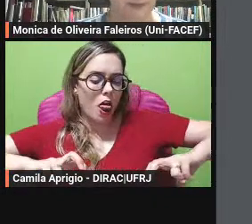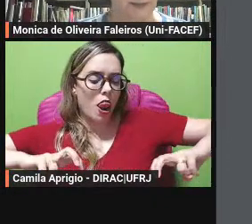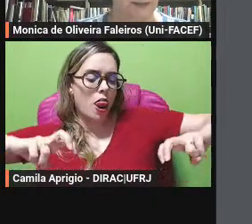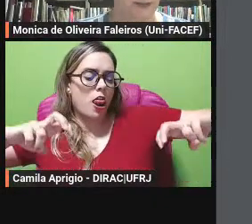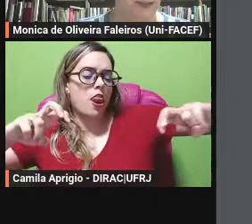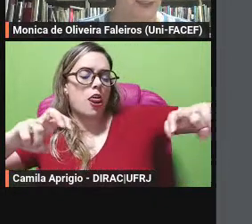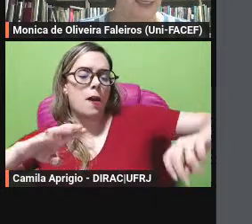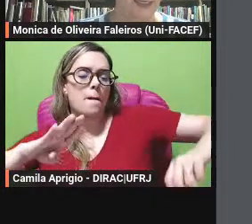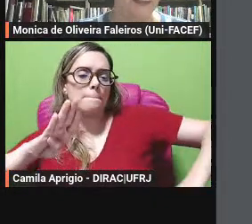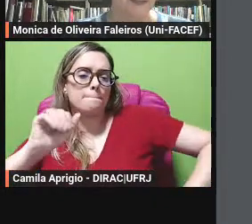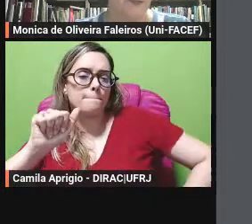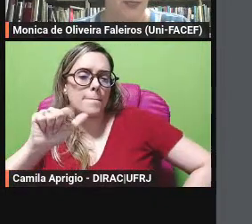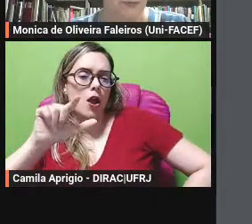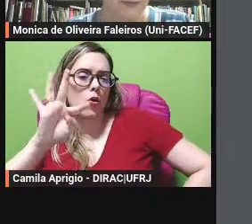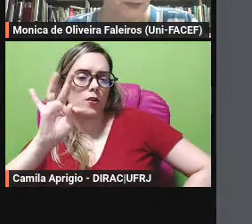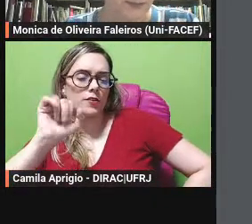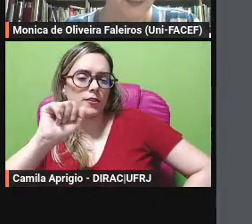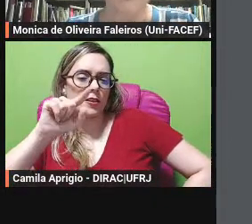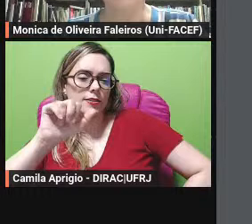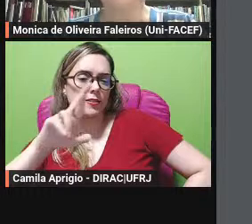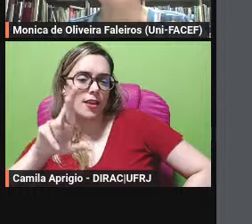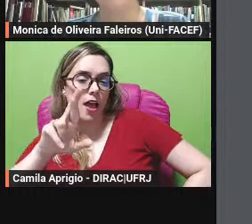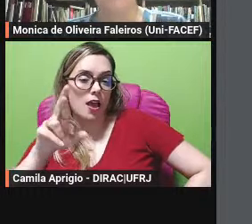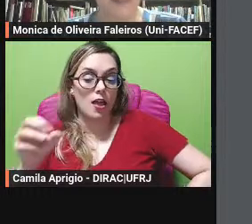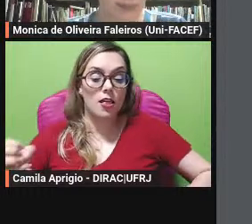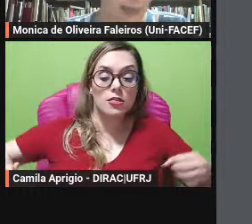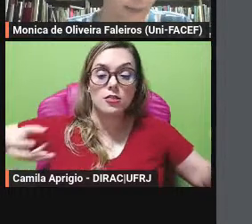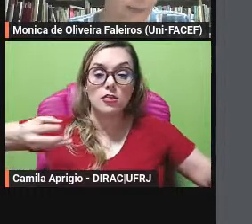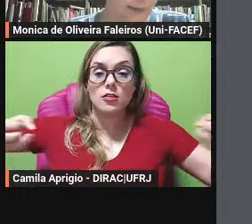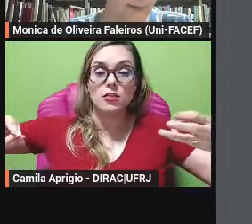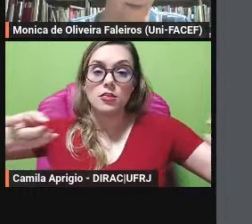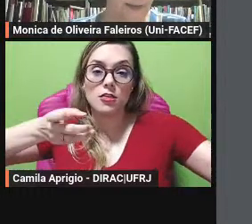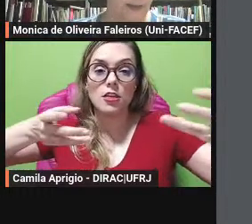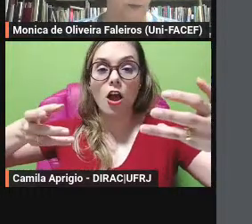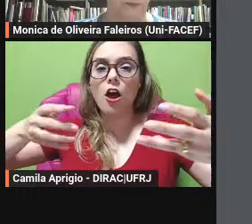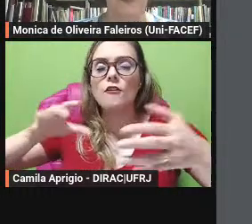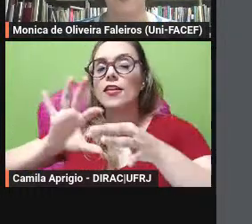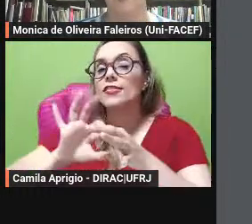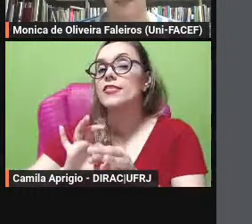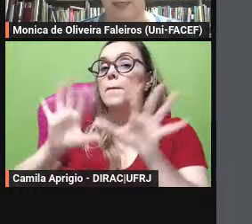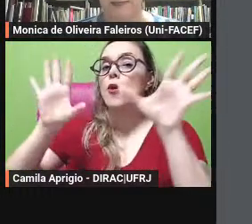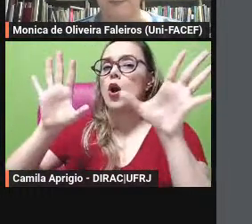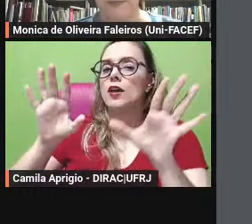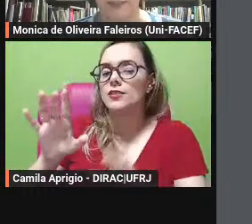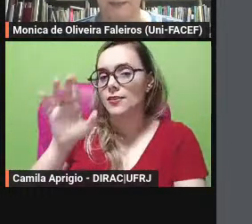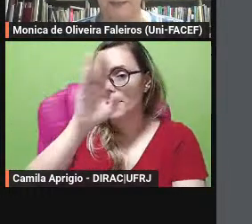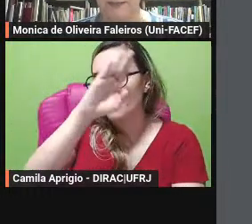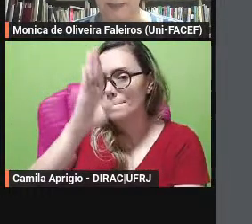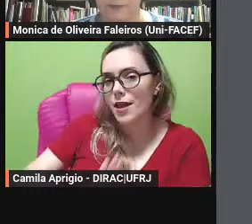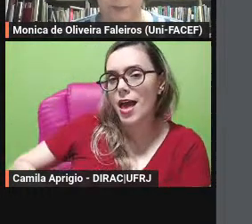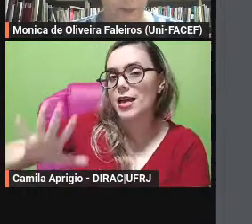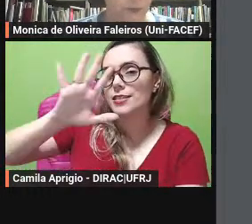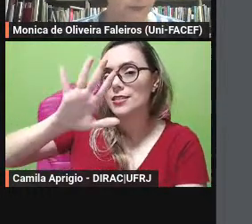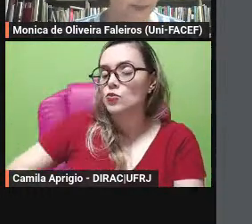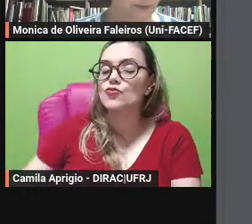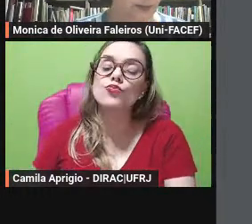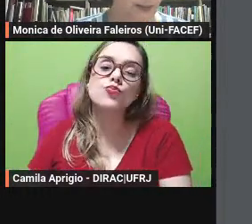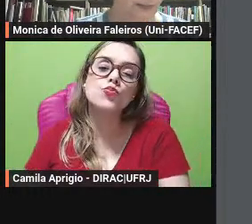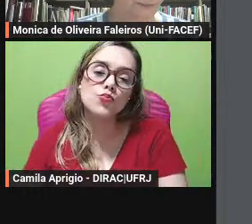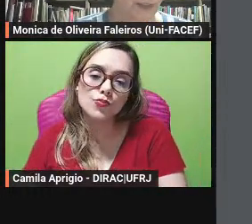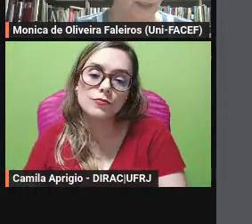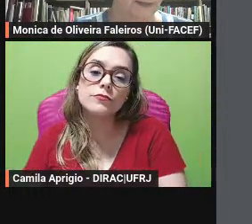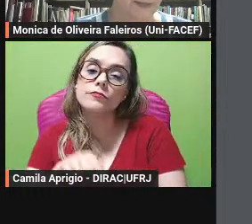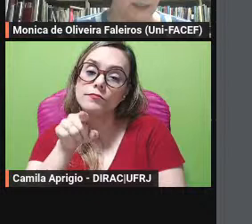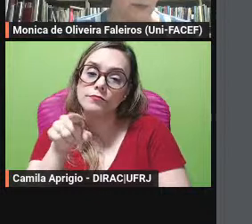democracia e que essas fábulas não pretendem ensinar nada se não aspas está citado para vocês